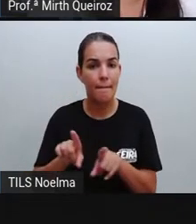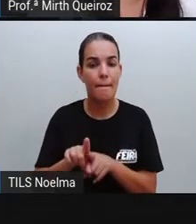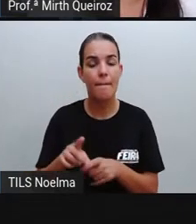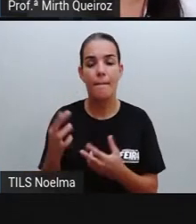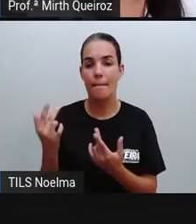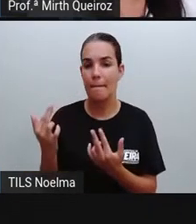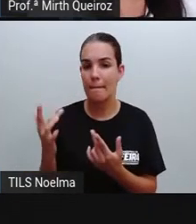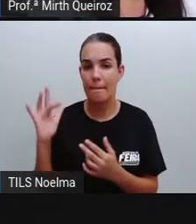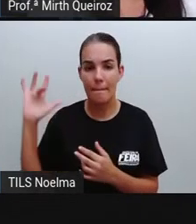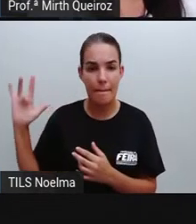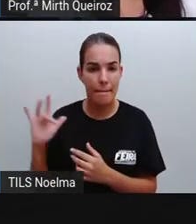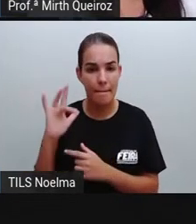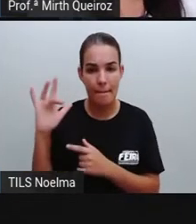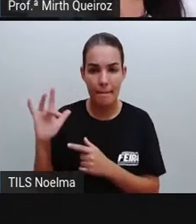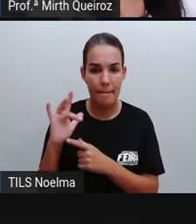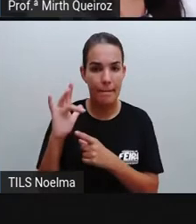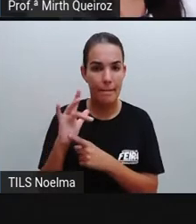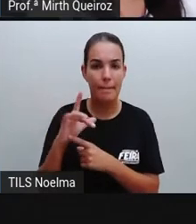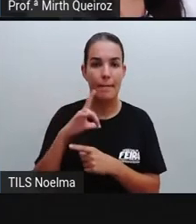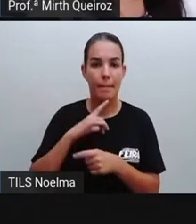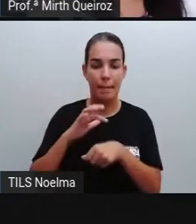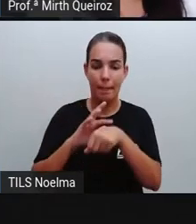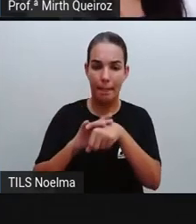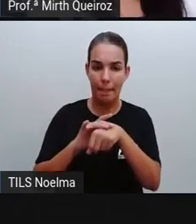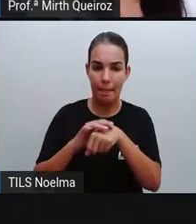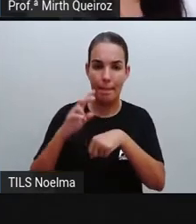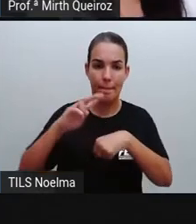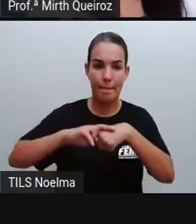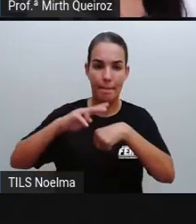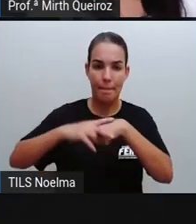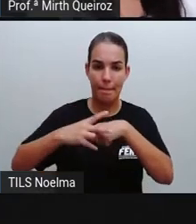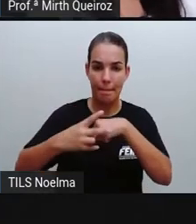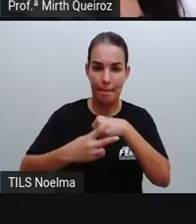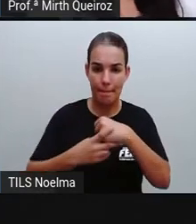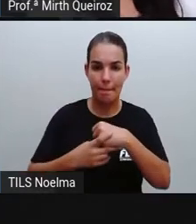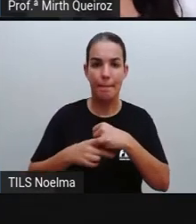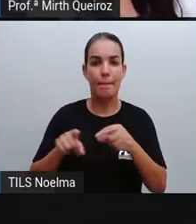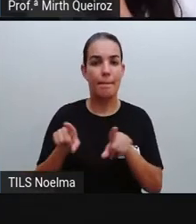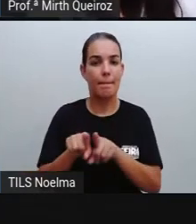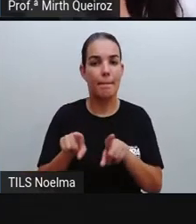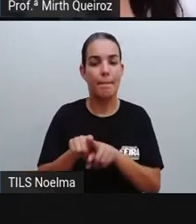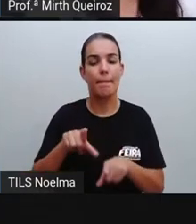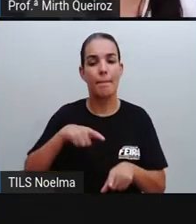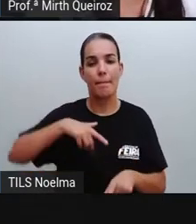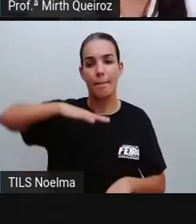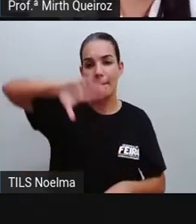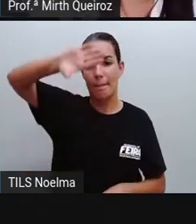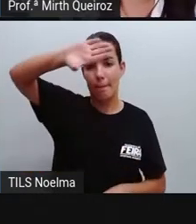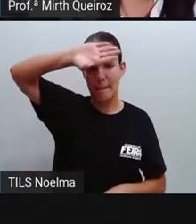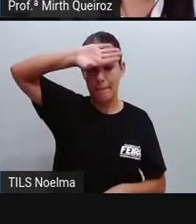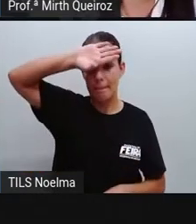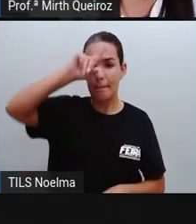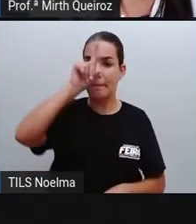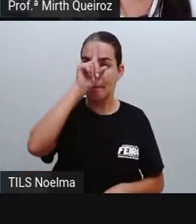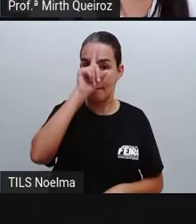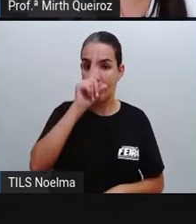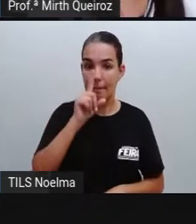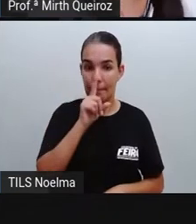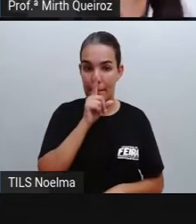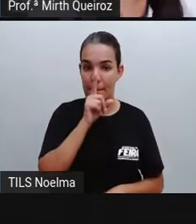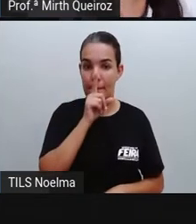febre amarela. Por isso se diz que onde há dengue pode também haver zika e pode também haver